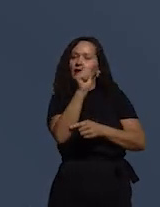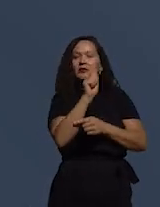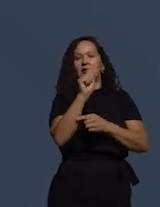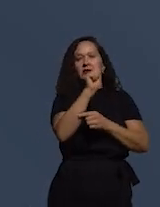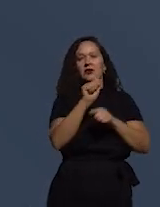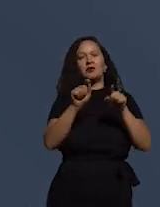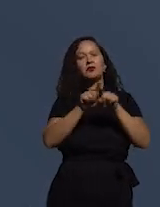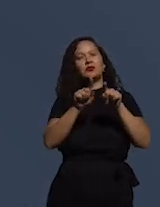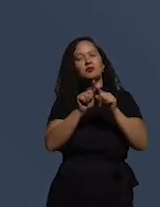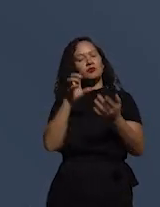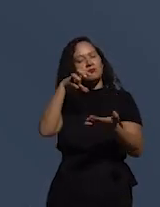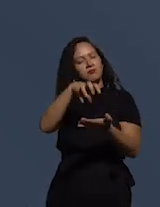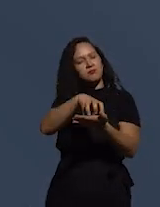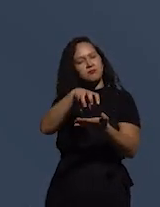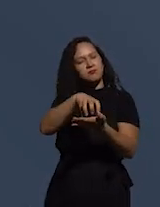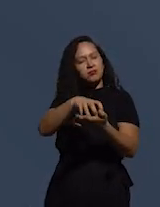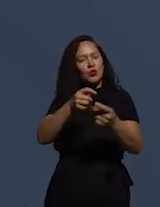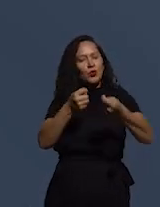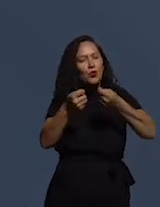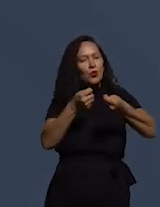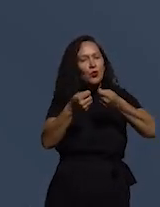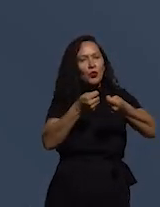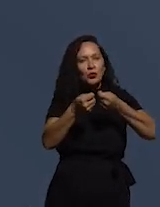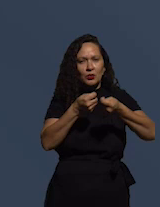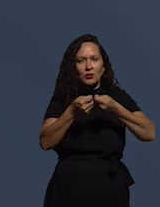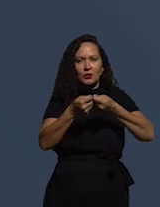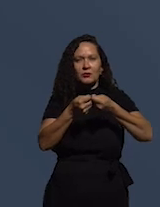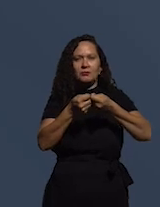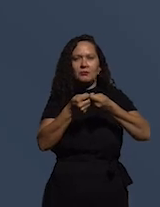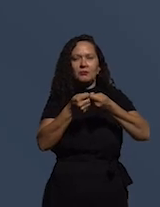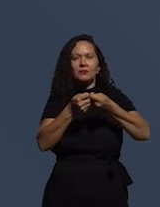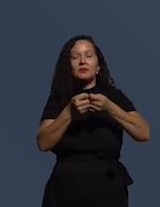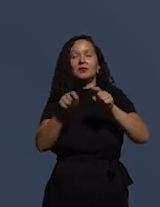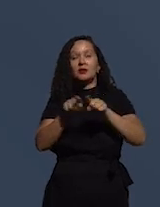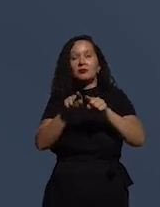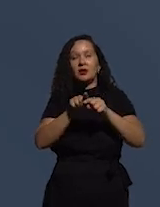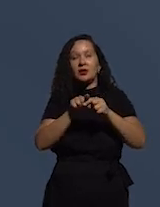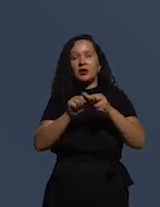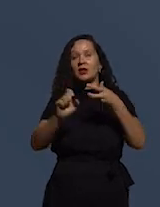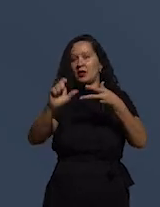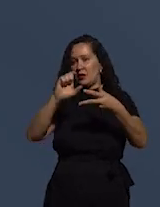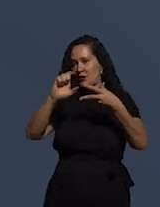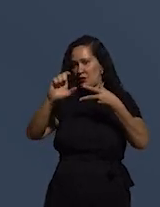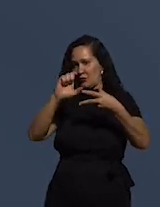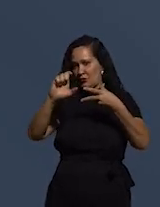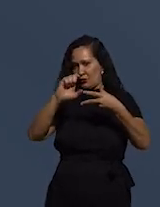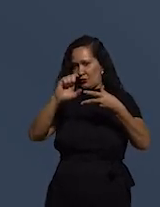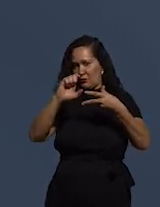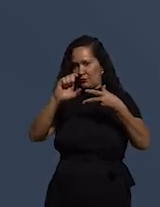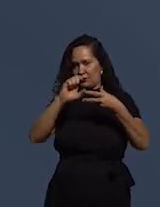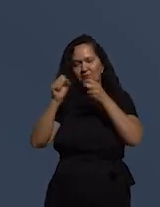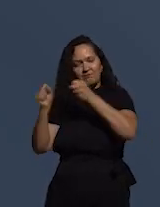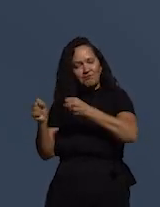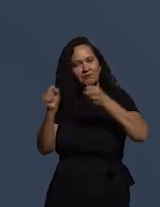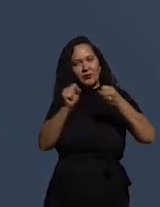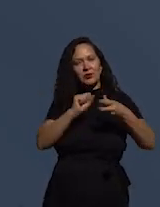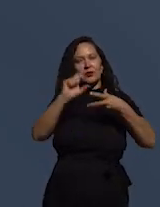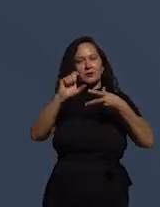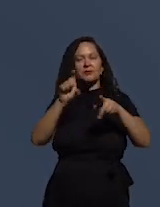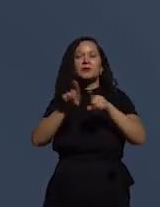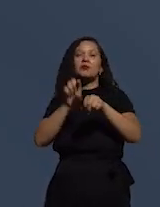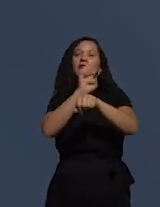unidades centrais de controle interno do Poder Executivo da União, dos Estados,